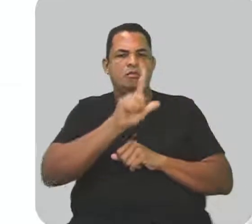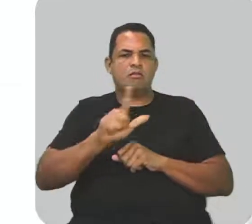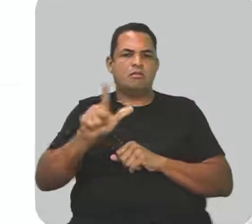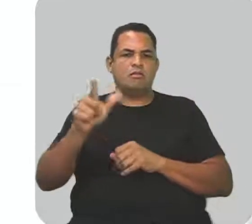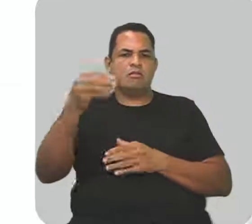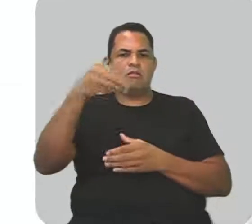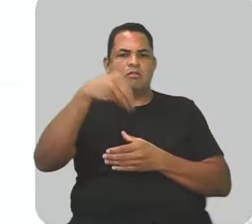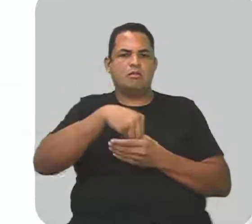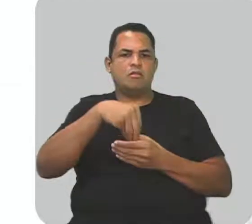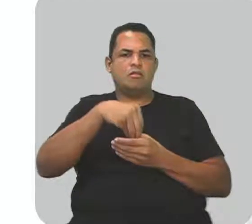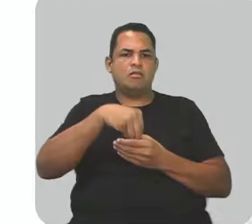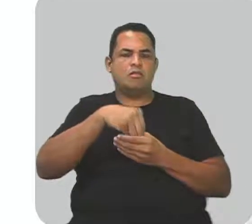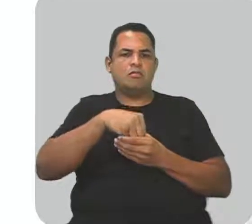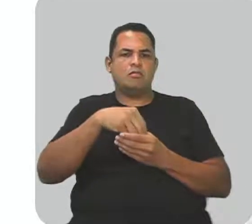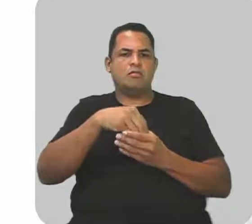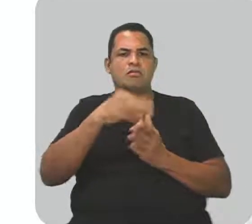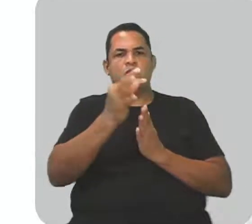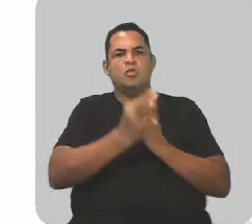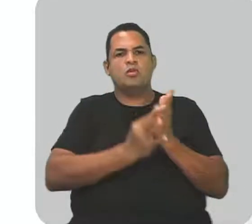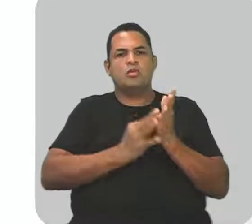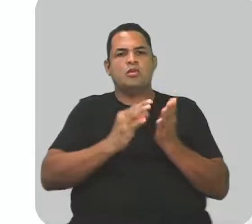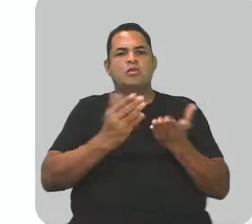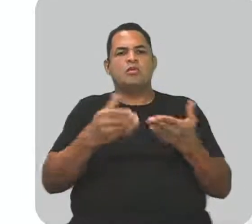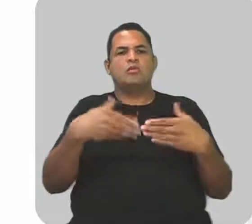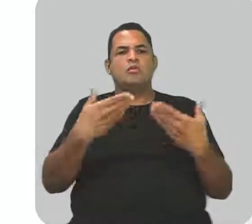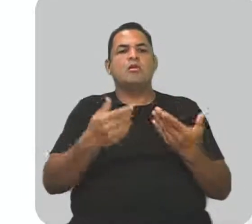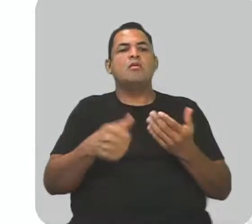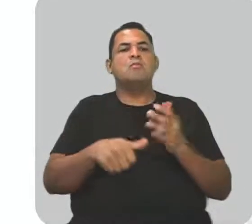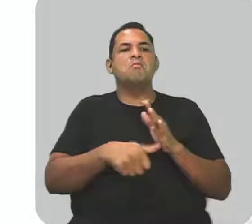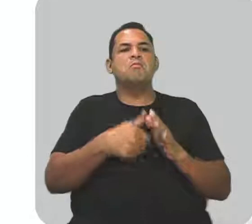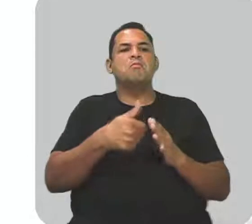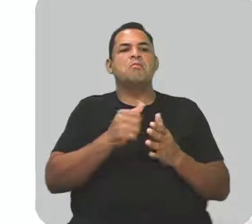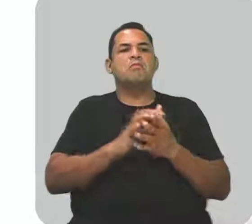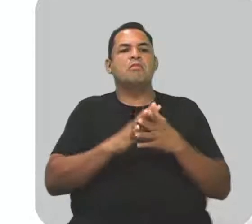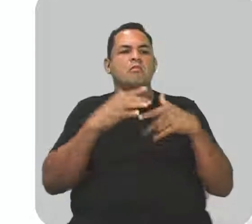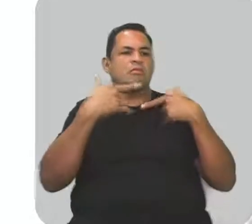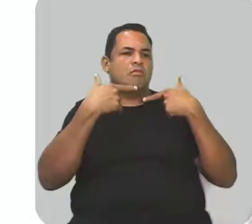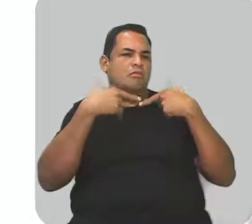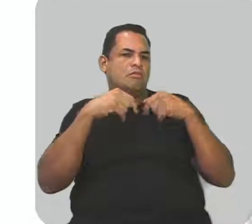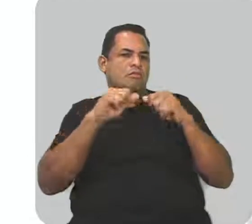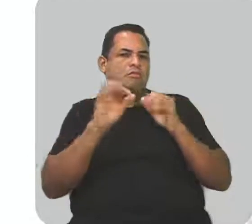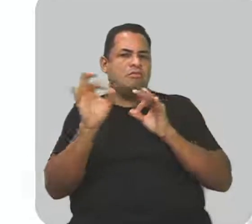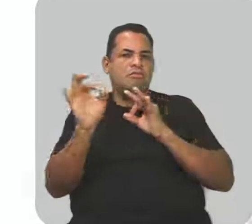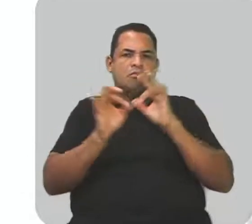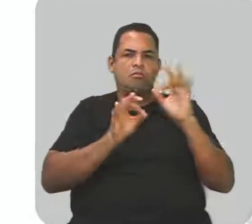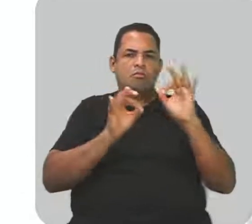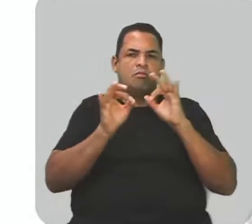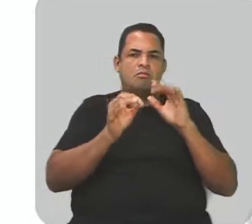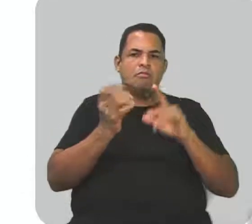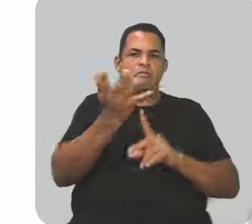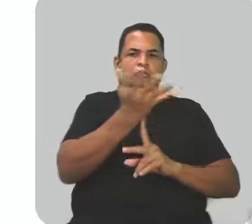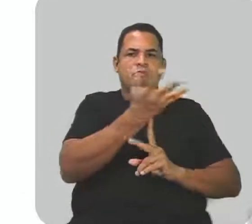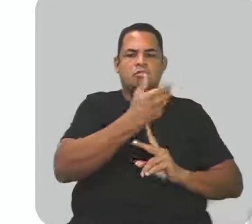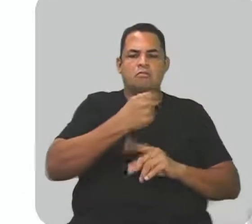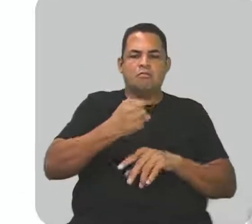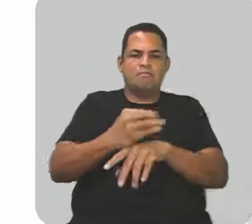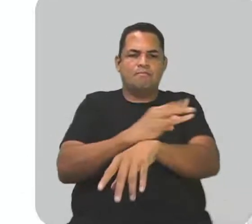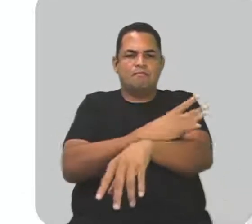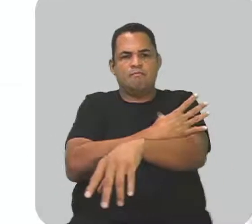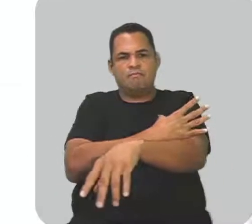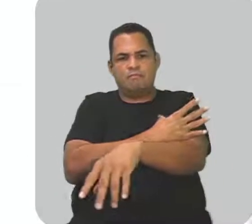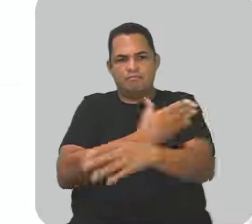texto literário. Vamos lá. Primeira característica. Linguagem bem elaborada, com recursos artísticos e